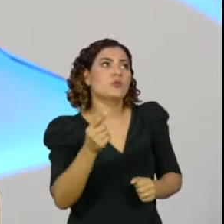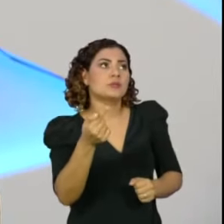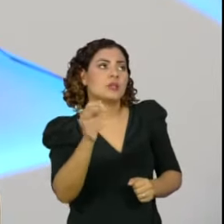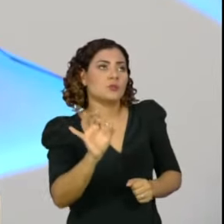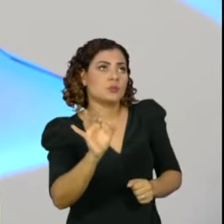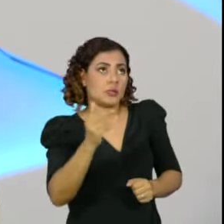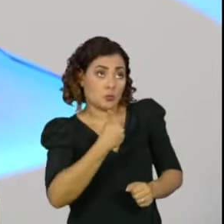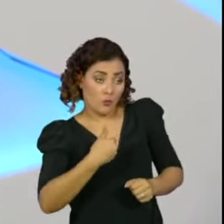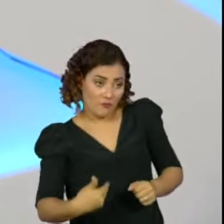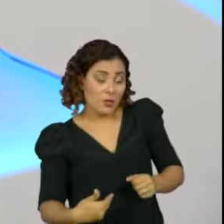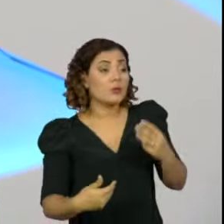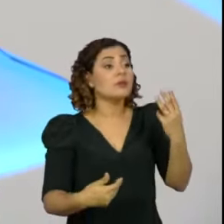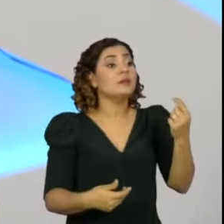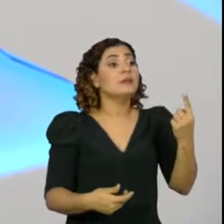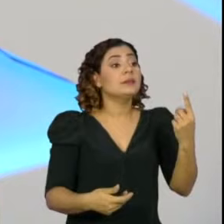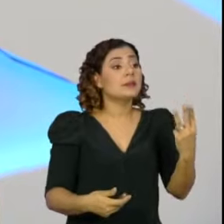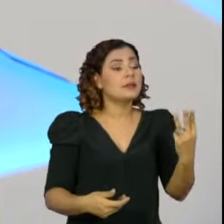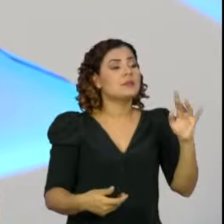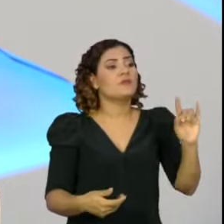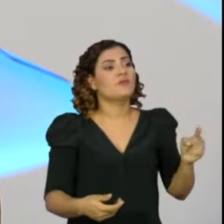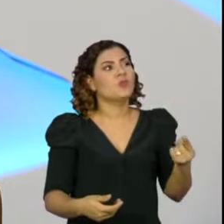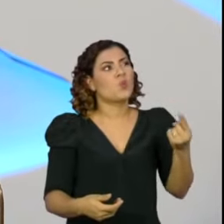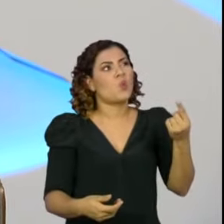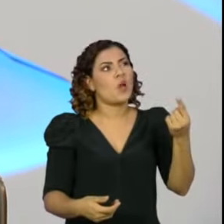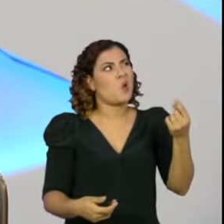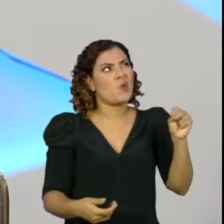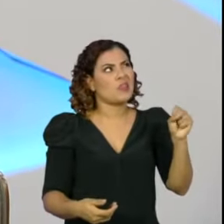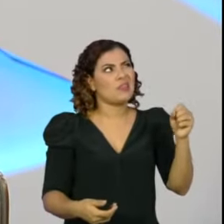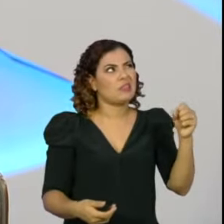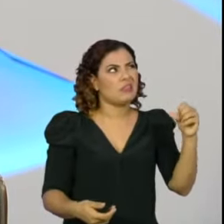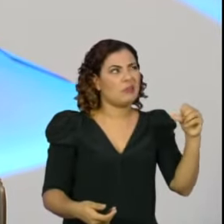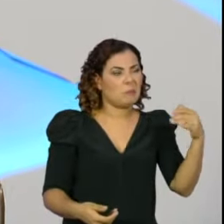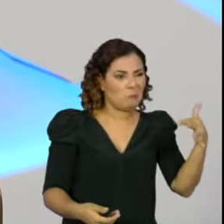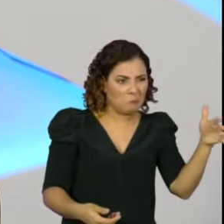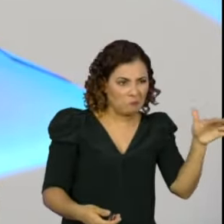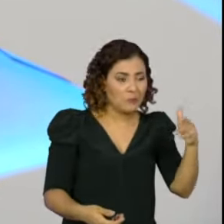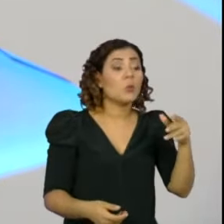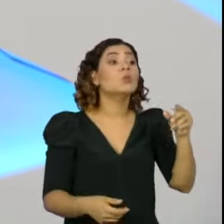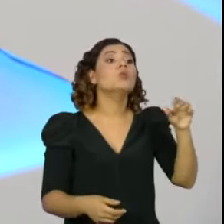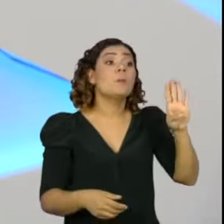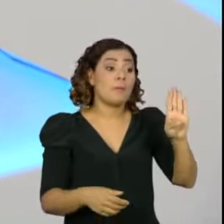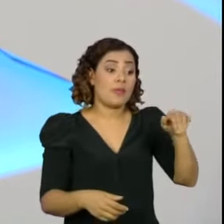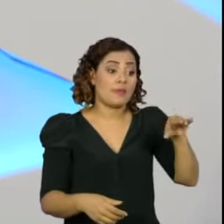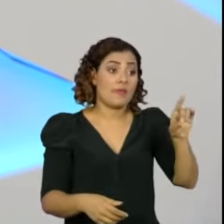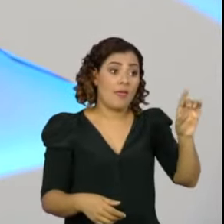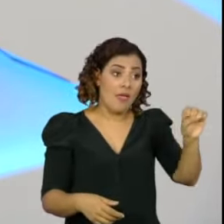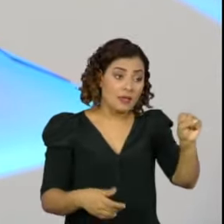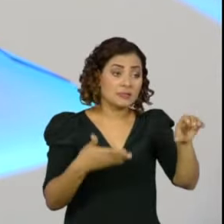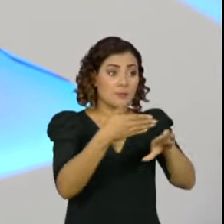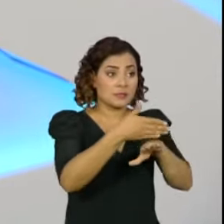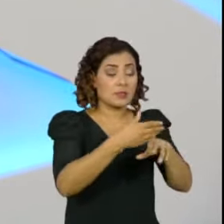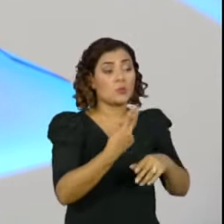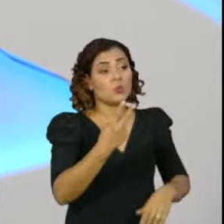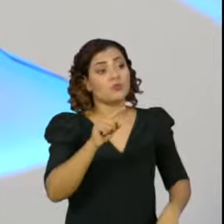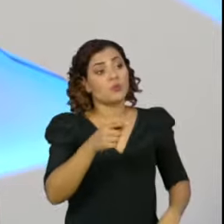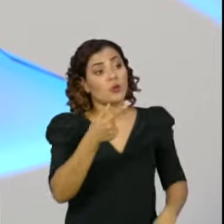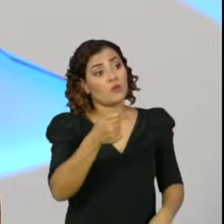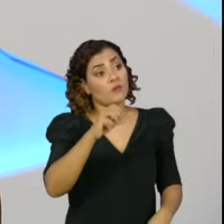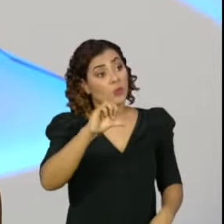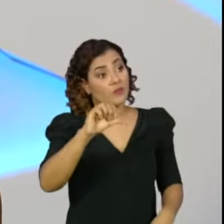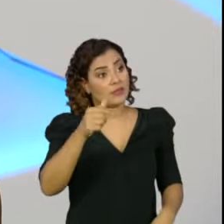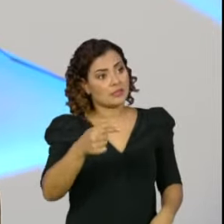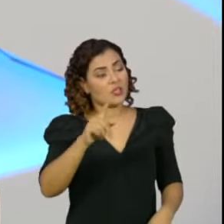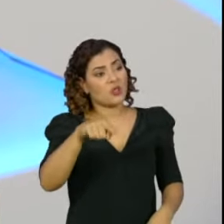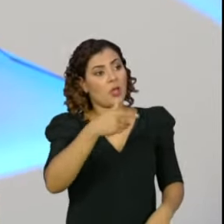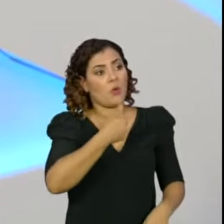da União, 13,90 e poucos, 80 e poucos do BNDES e do BNDES de participações e 2,97% dos